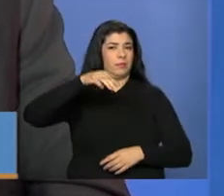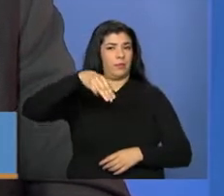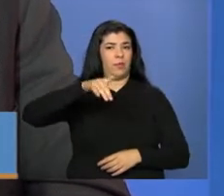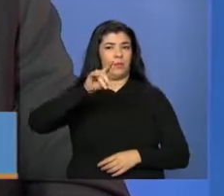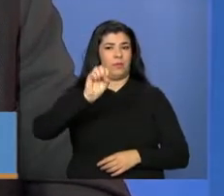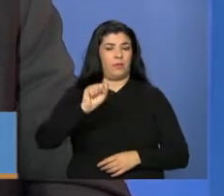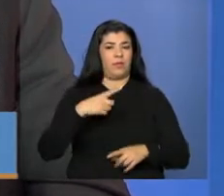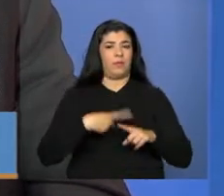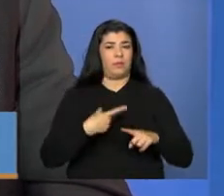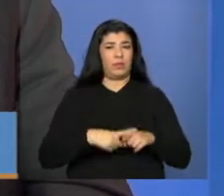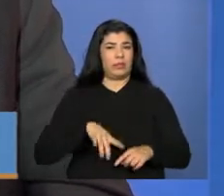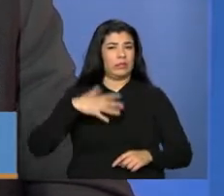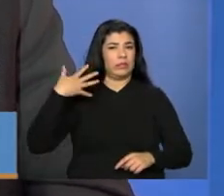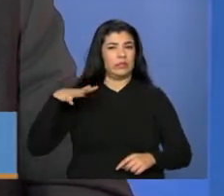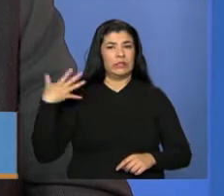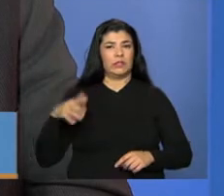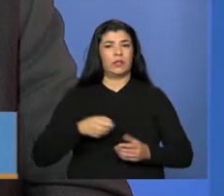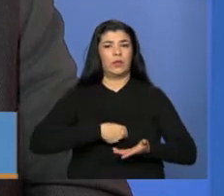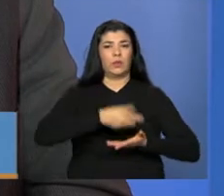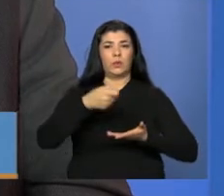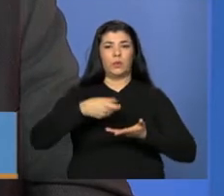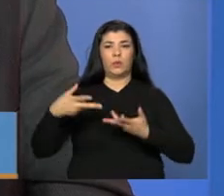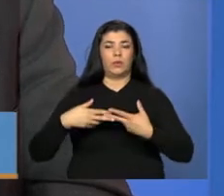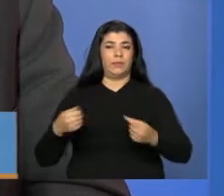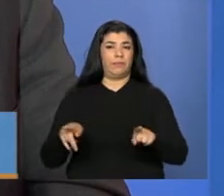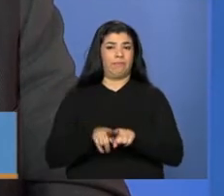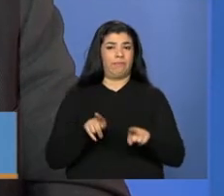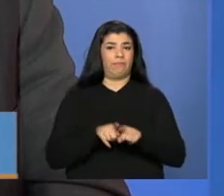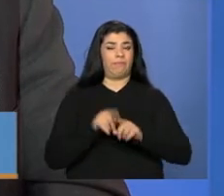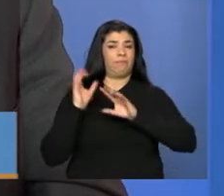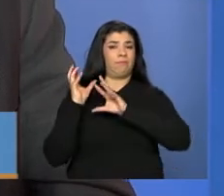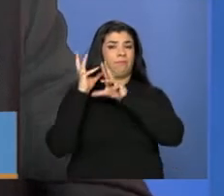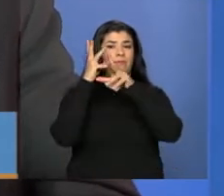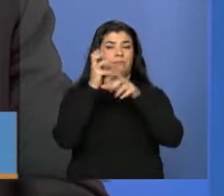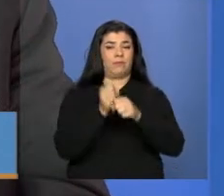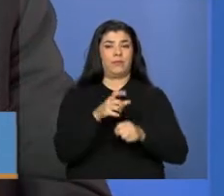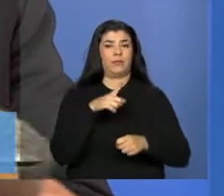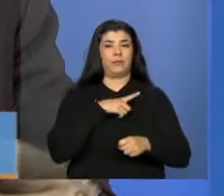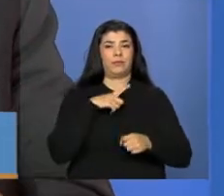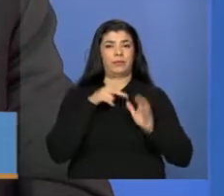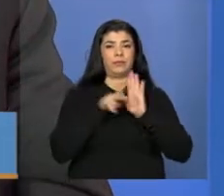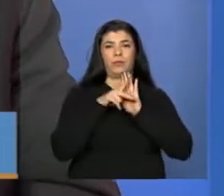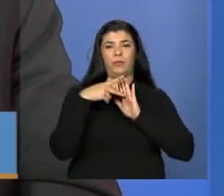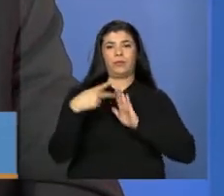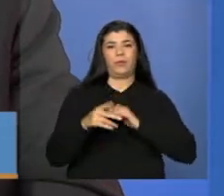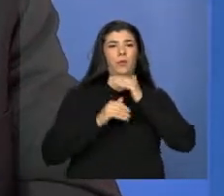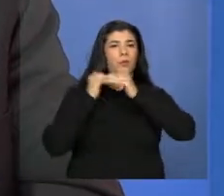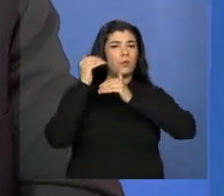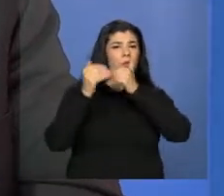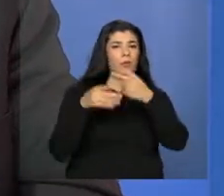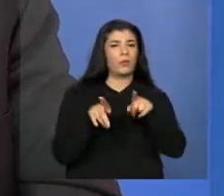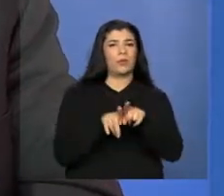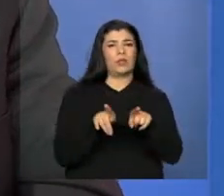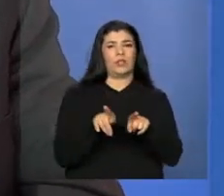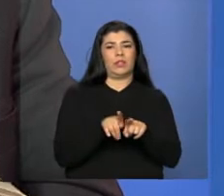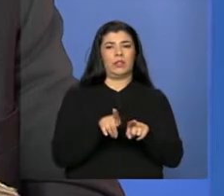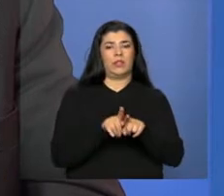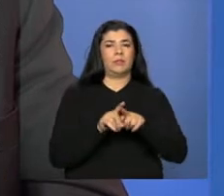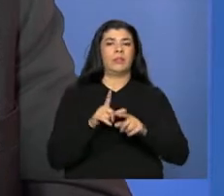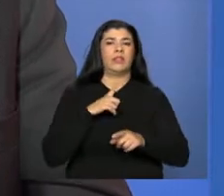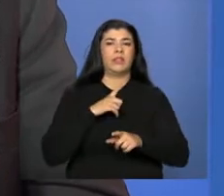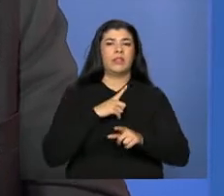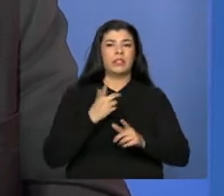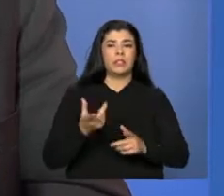A assistência social, Aline, ela é historicamente a sua própria história, né, ancorada